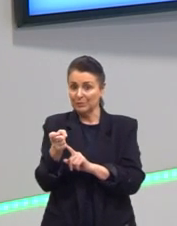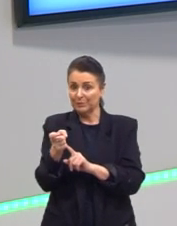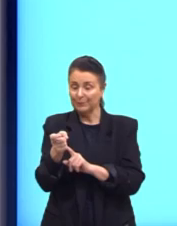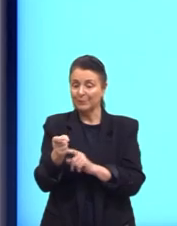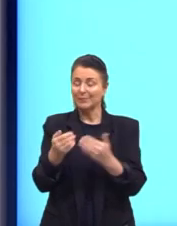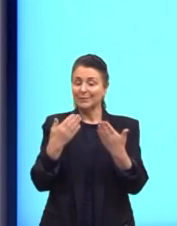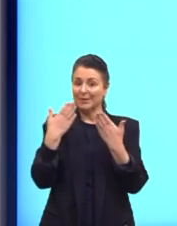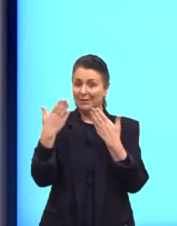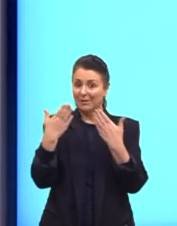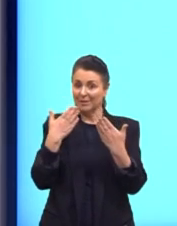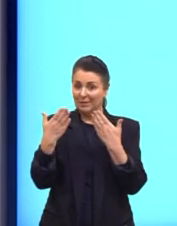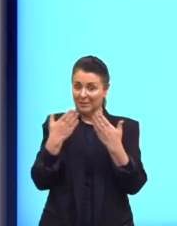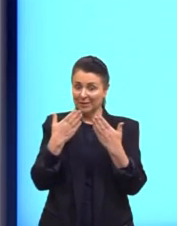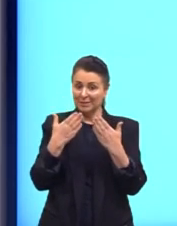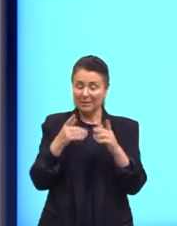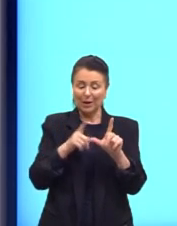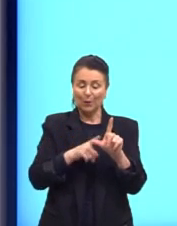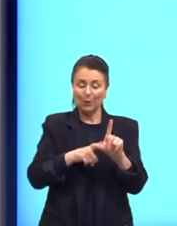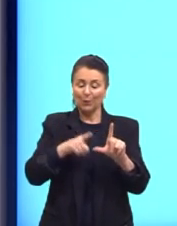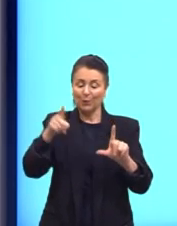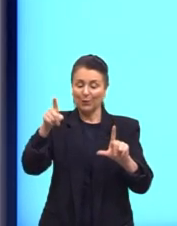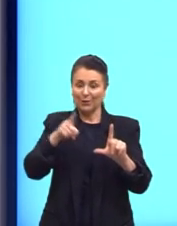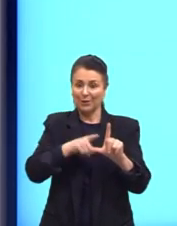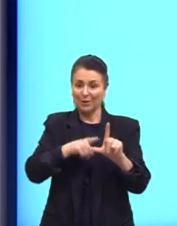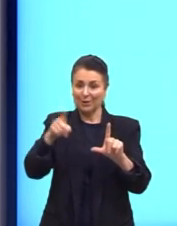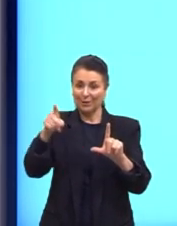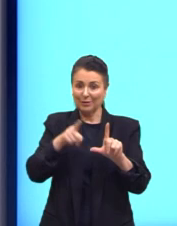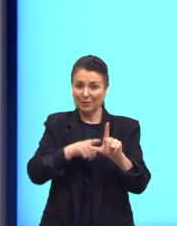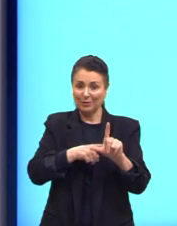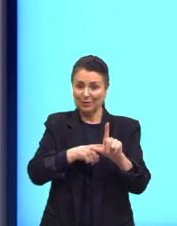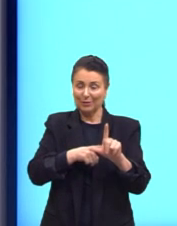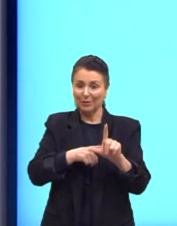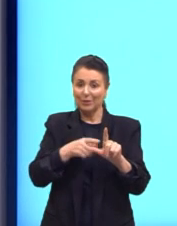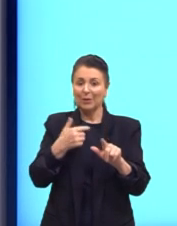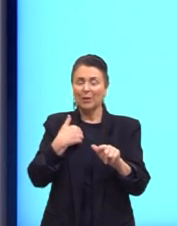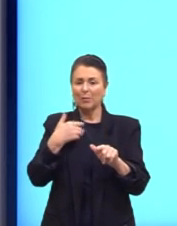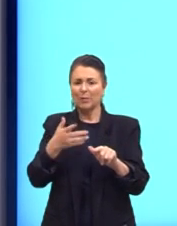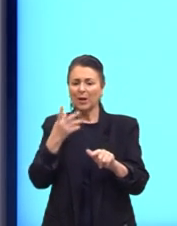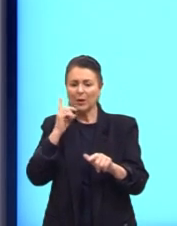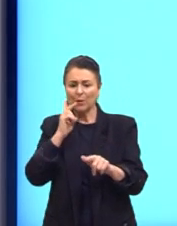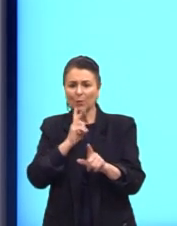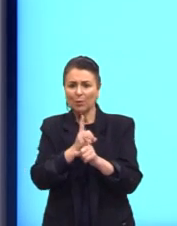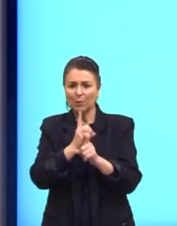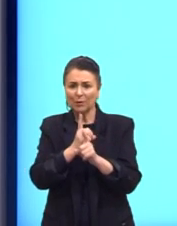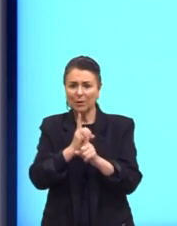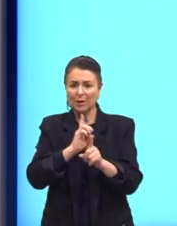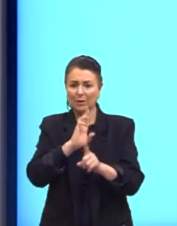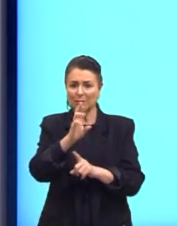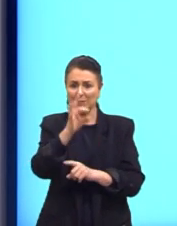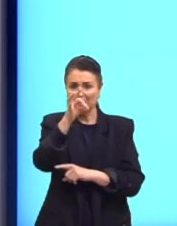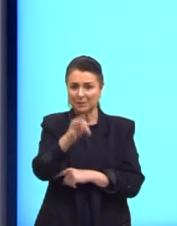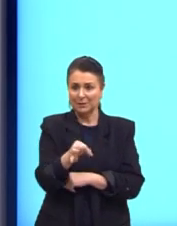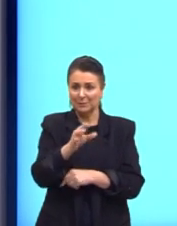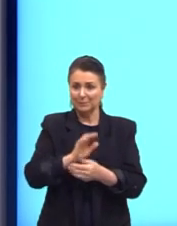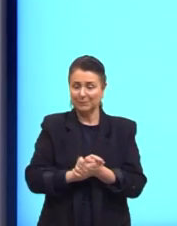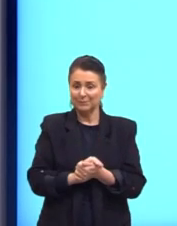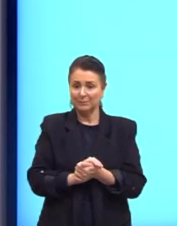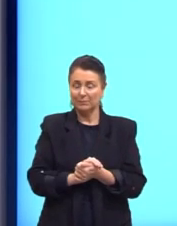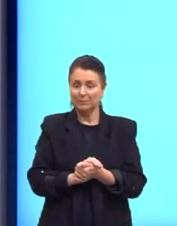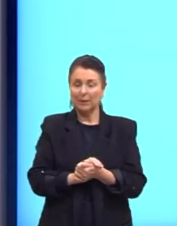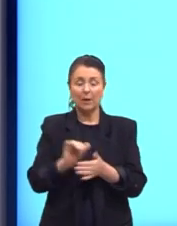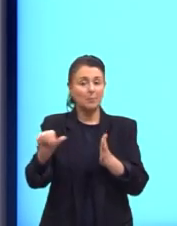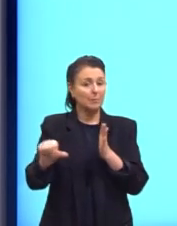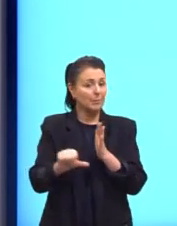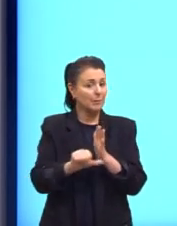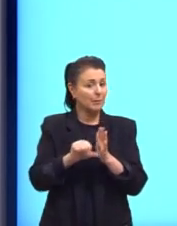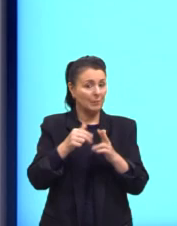analisar ali o nosso gráfico para chegar na nossa alternativa correta. Primeira coisa que eu destaquei